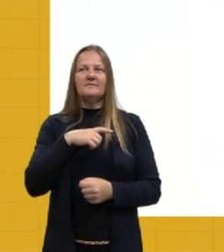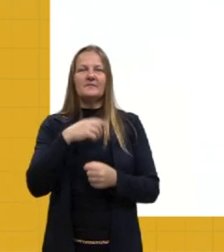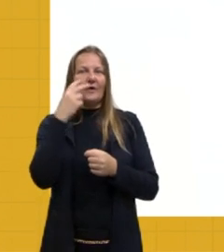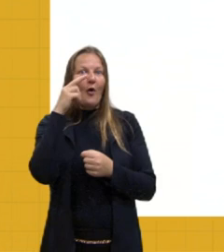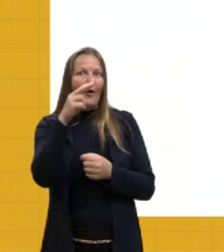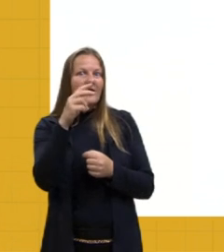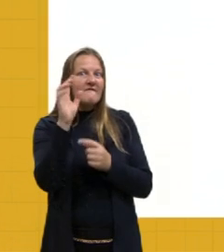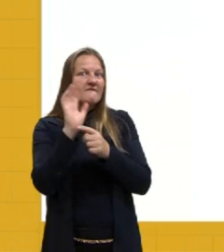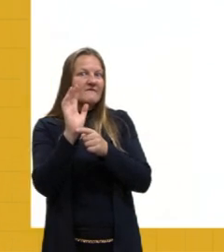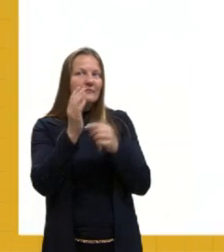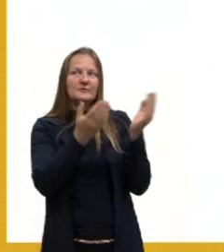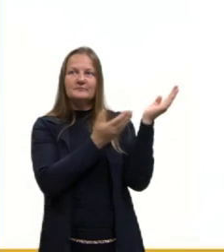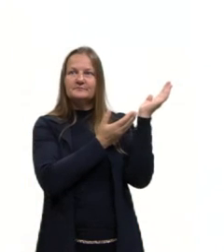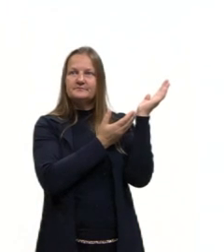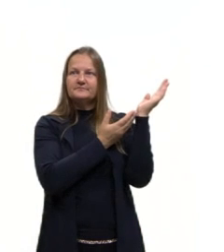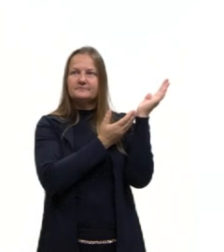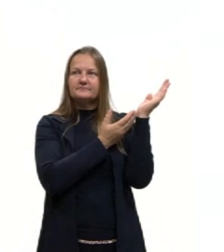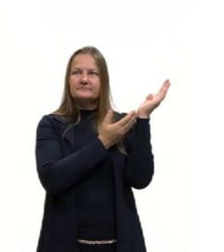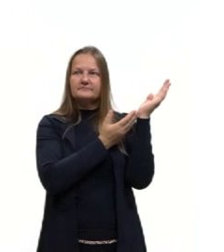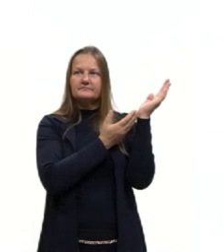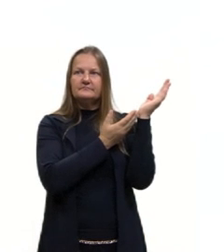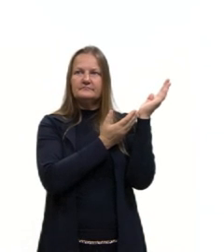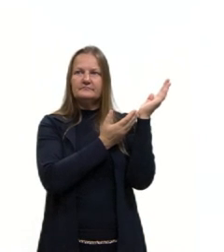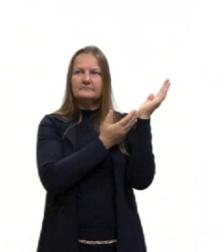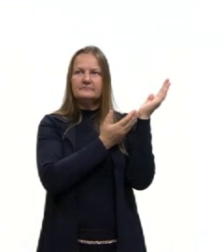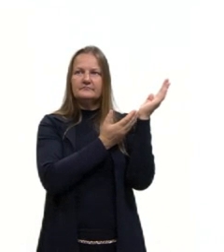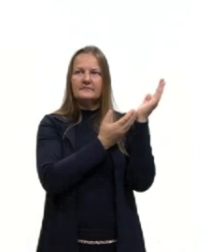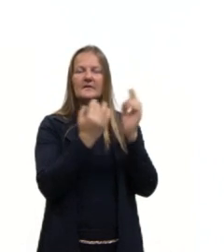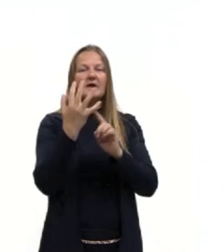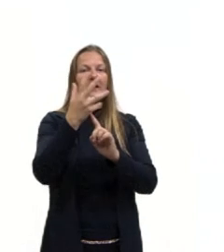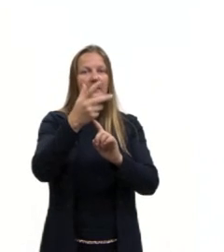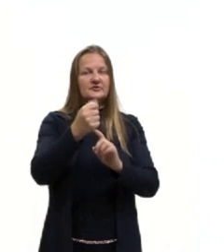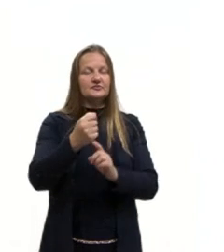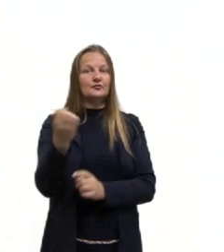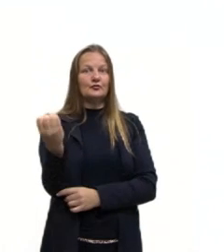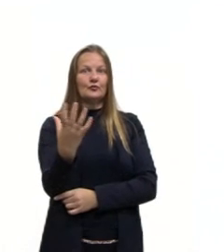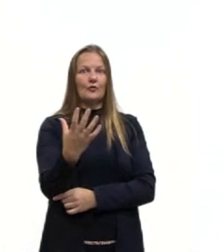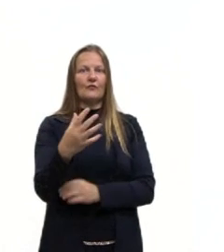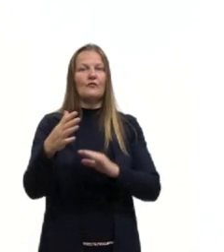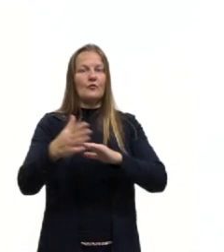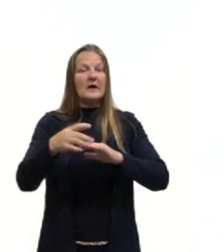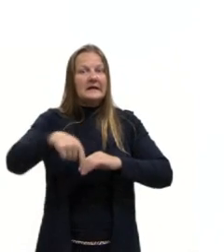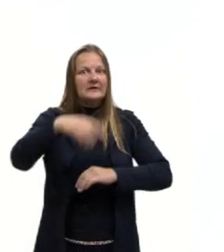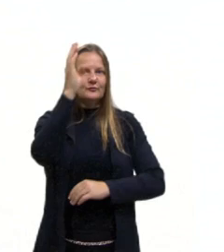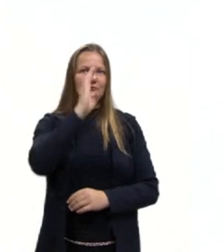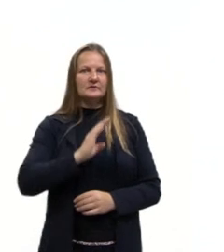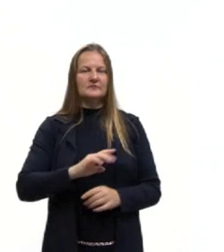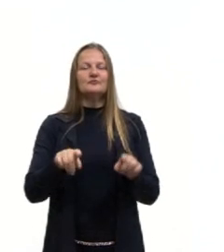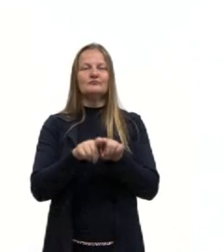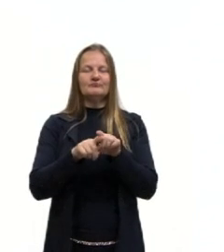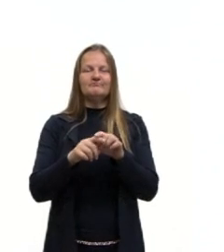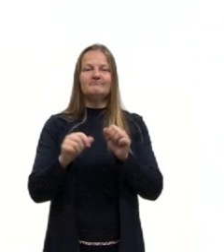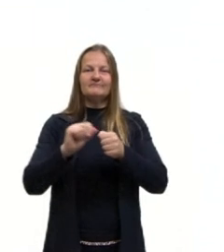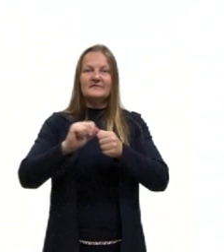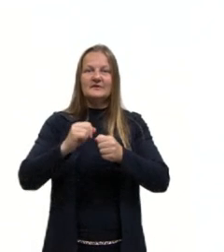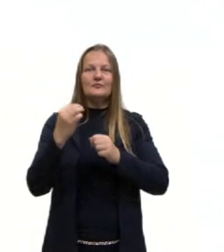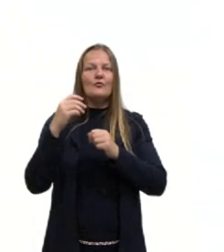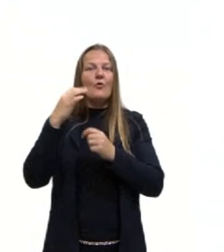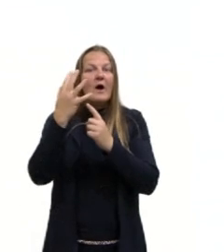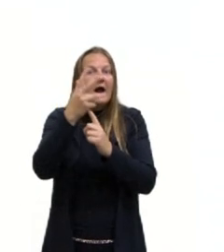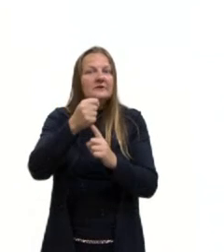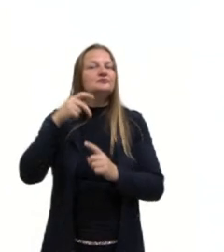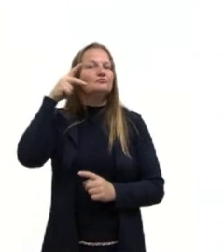Andy Warhol e deixo com vocês outro artista contemporâneo brasileiro muito bacana, também fazendo uma arte política,